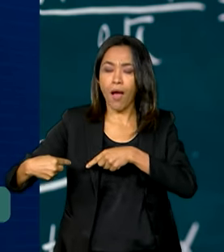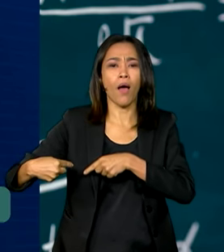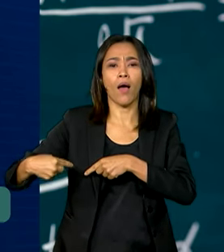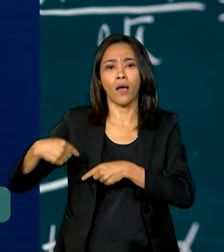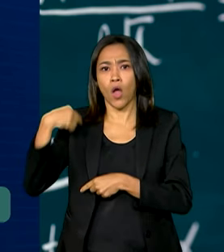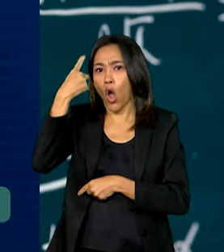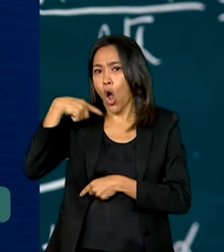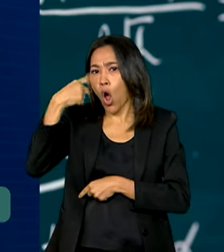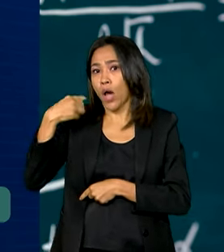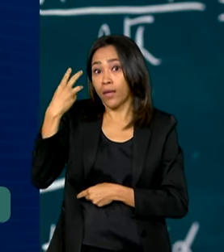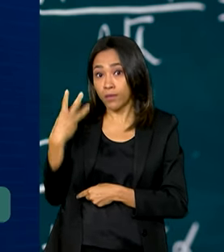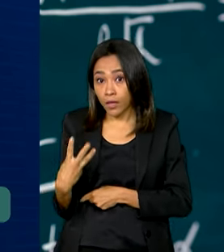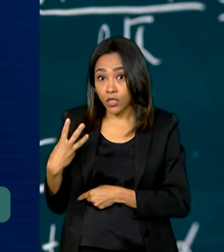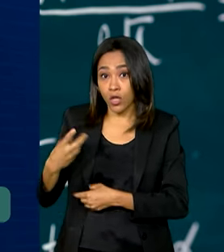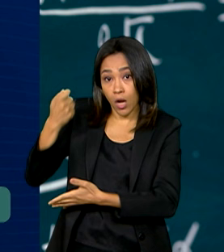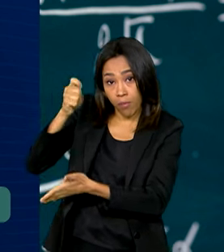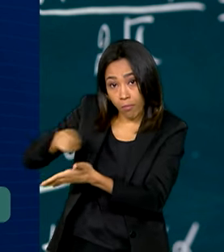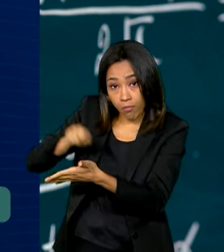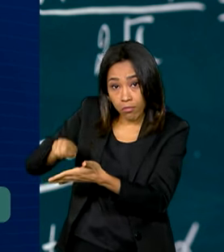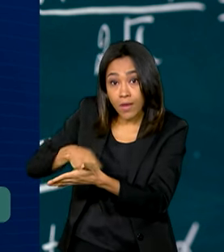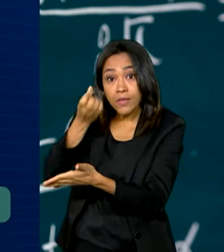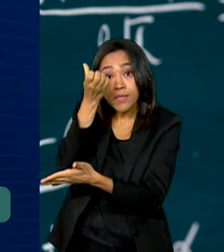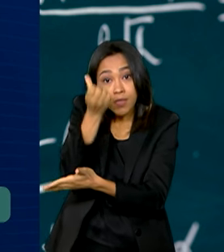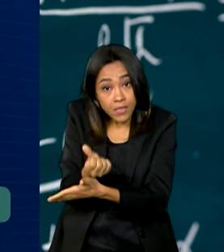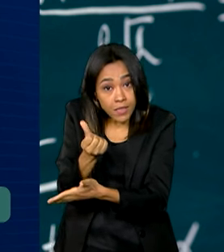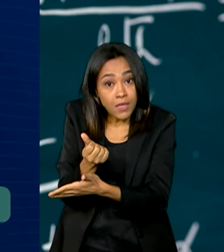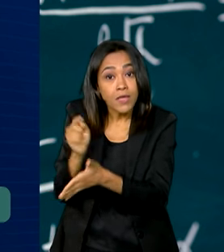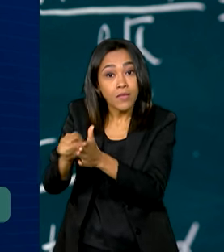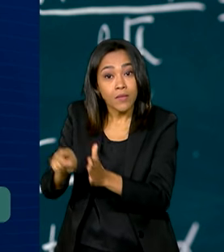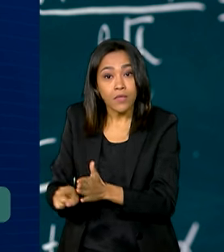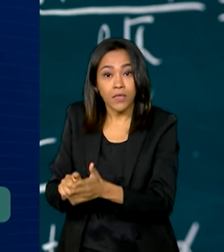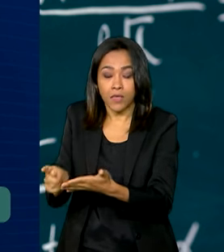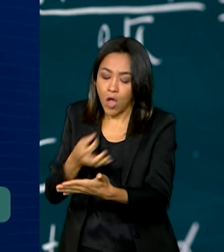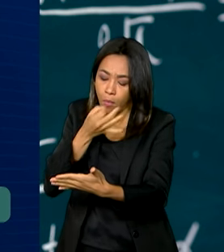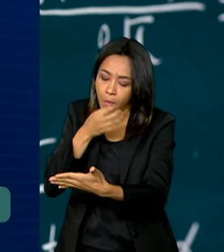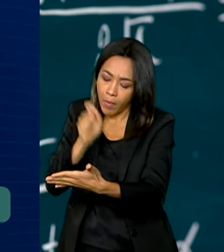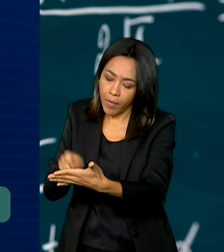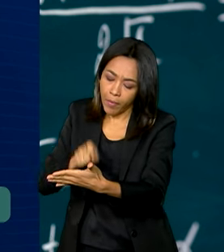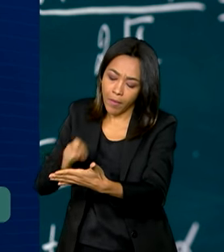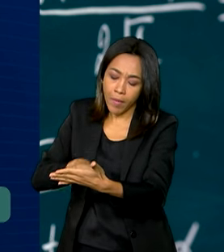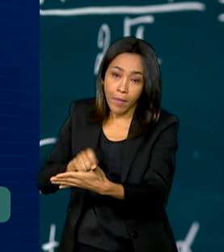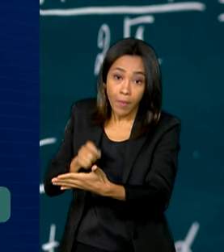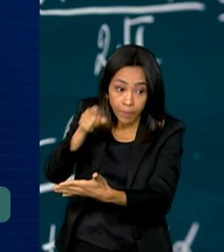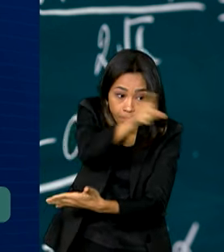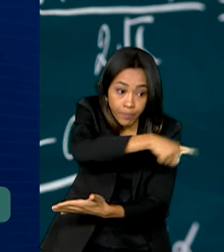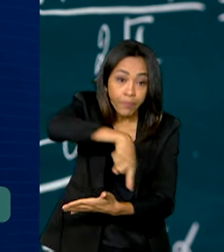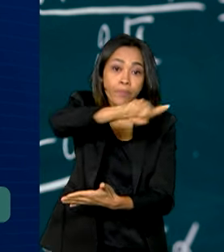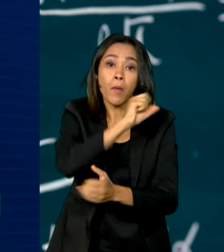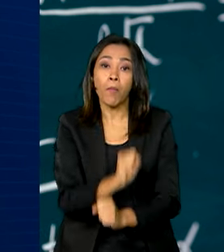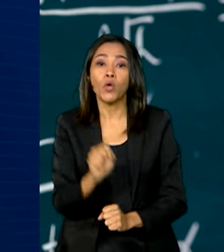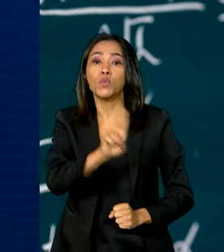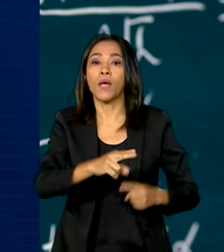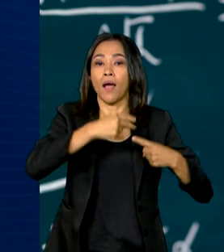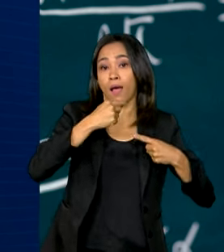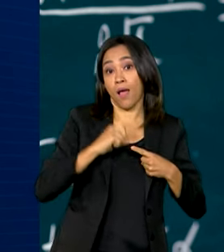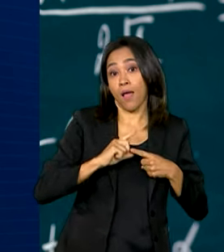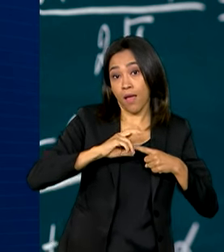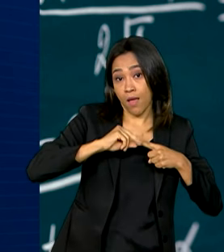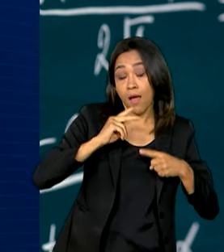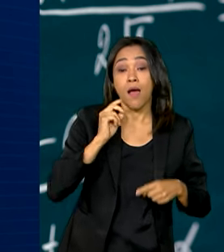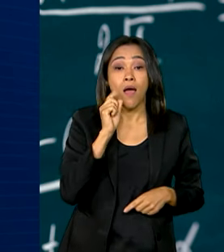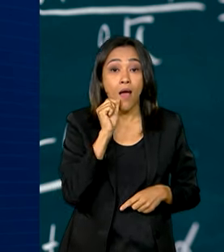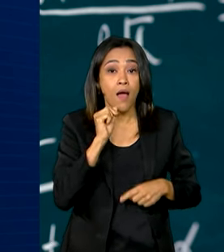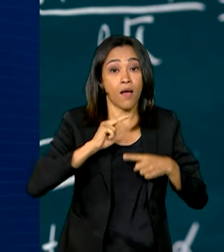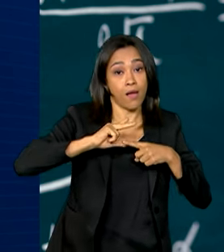de duração e é composta por seis questões discursivas de matemática. Os participantes podem usar lápis ou caneta